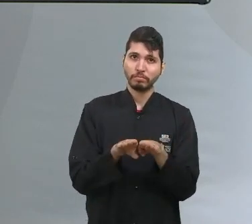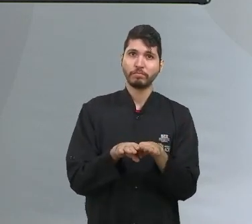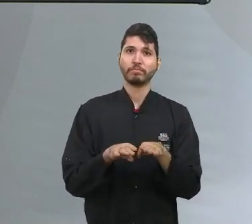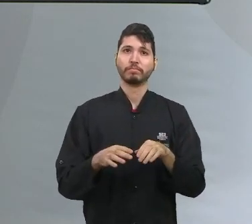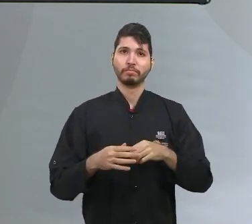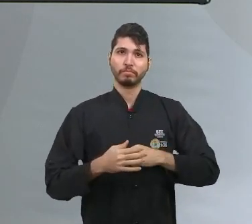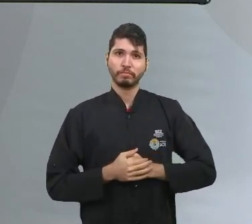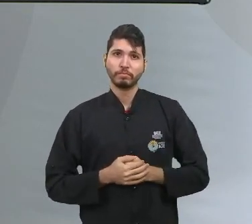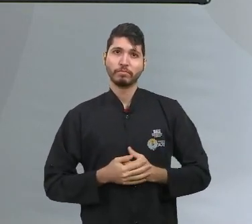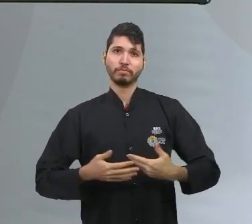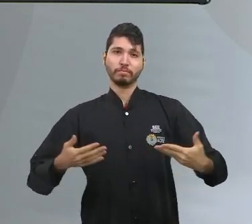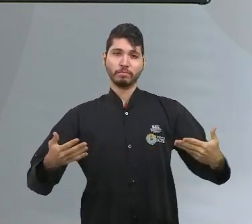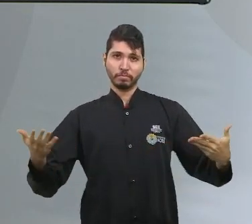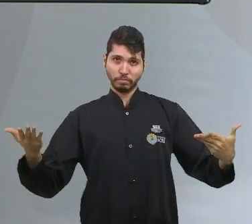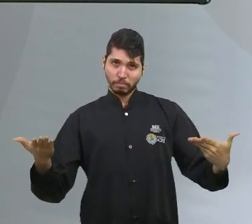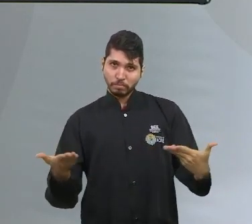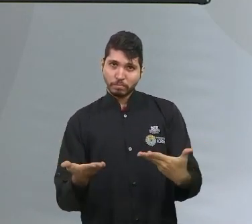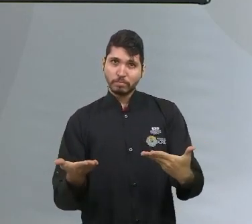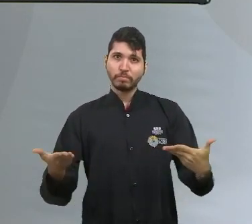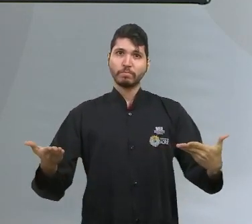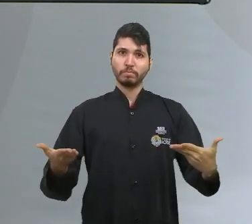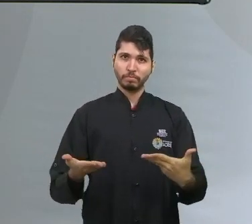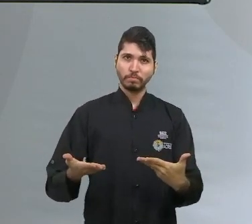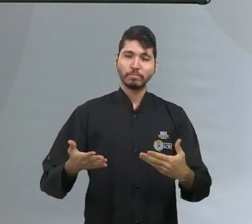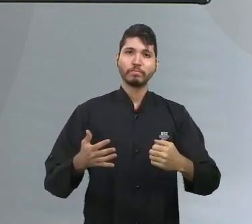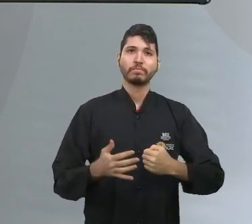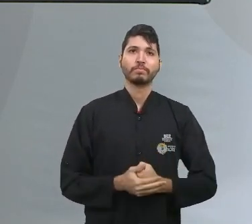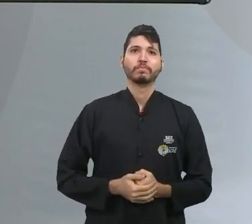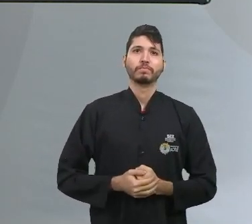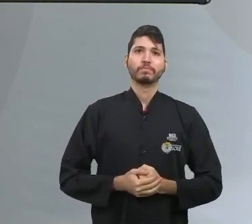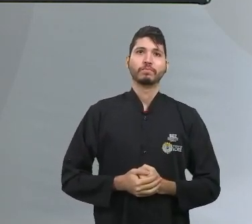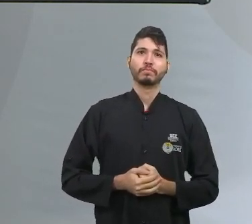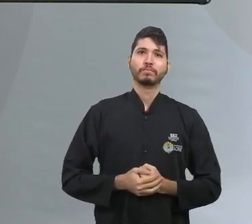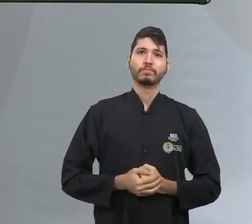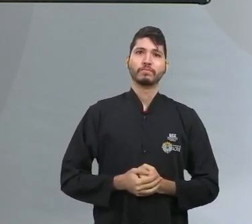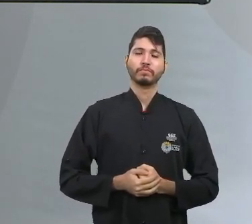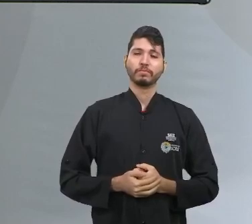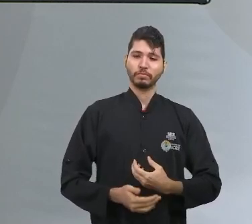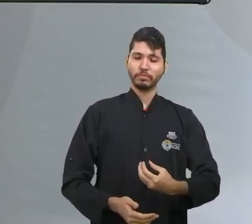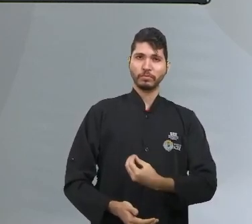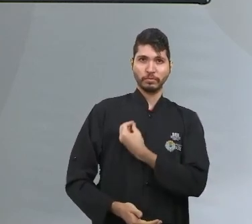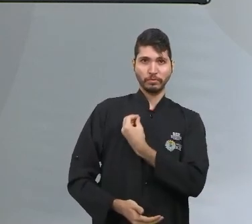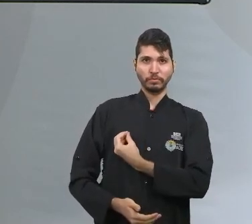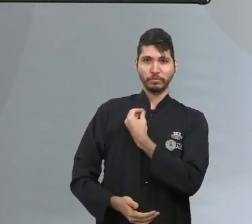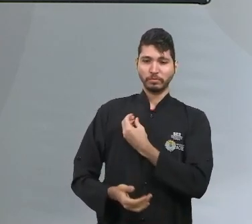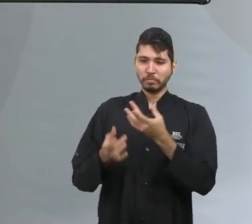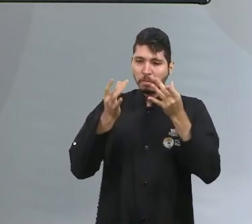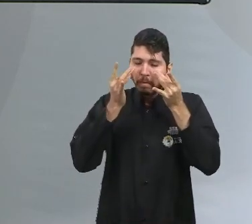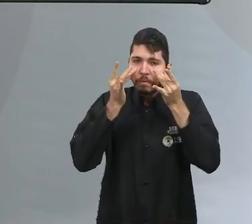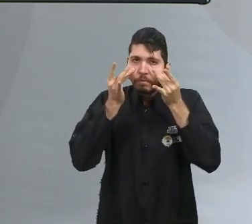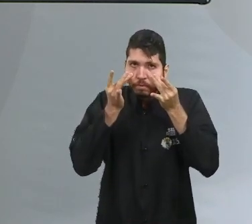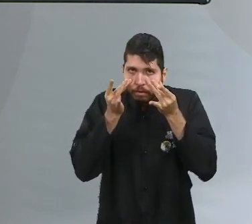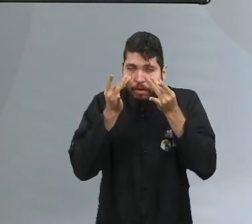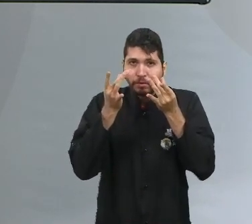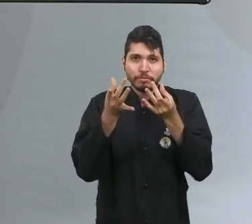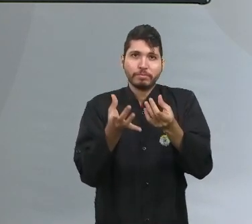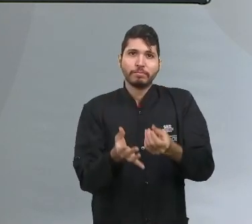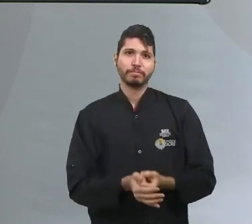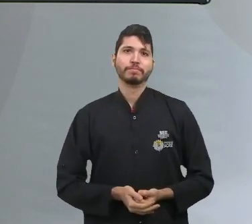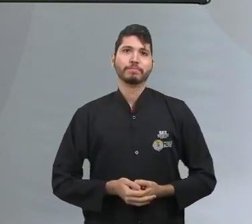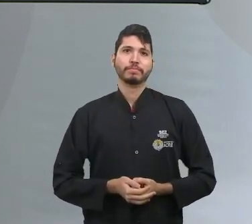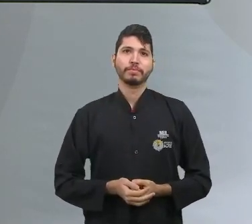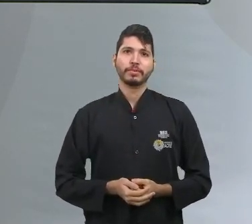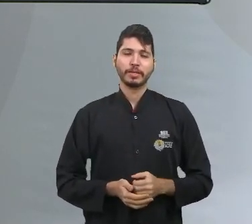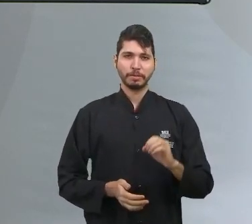na atualidade, muitas das situações que nós vivenciamos acabam correspondendo a essa